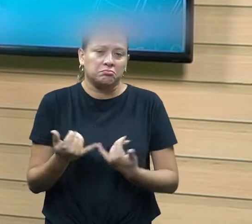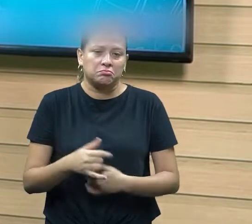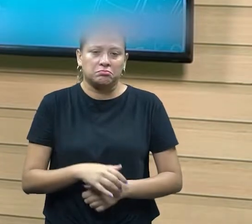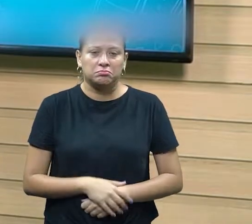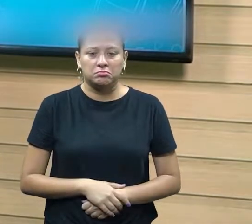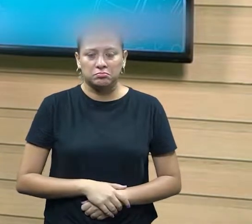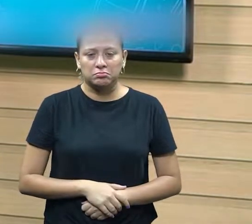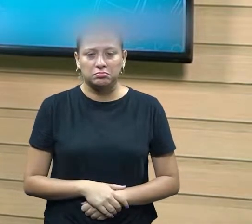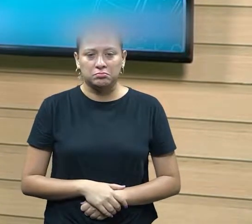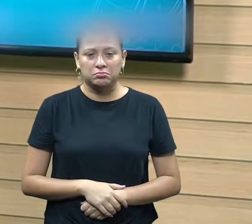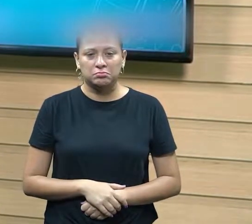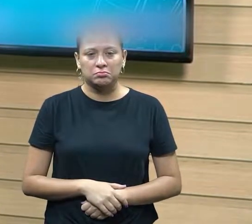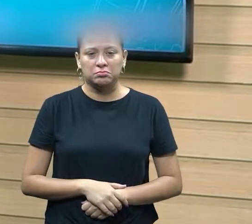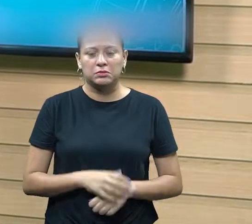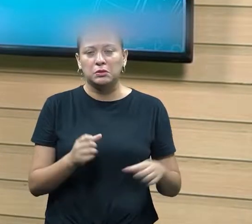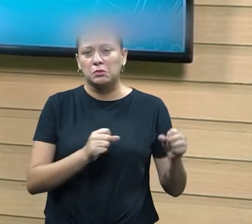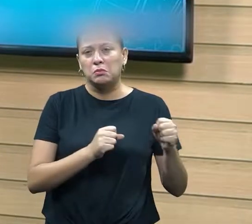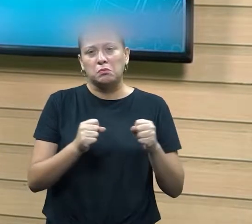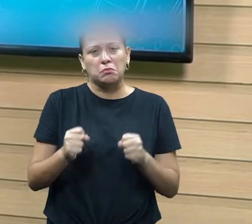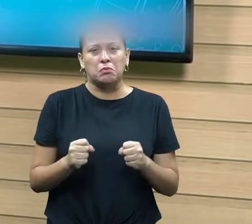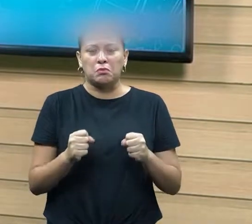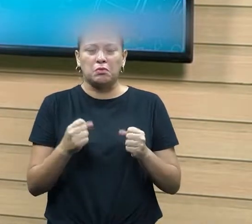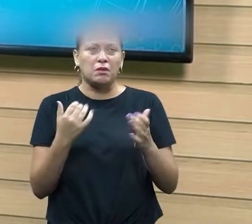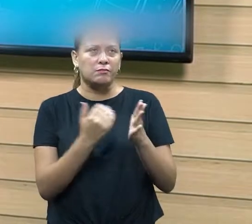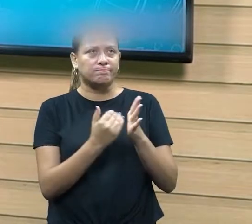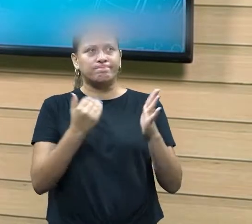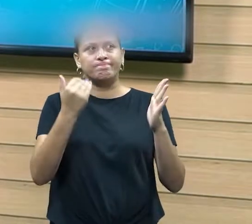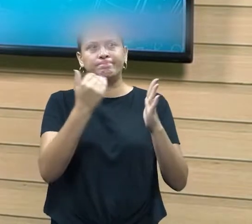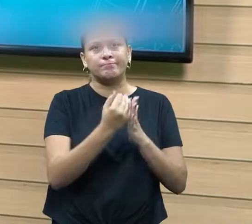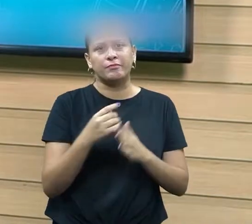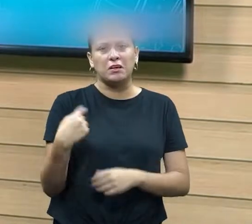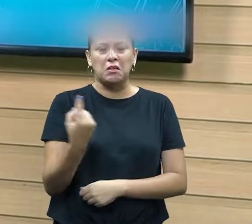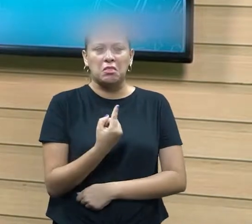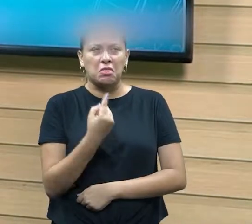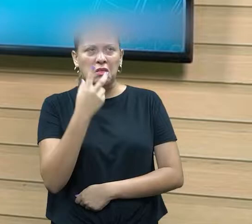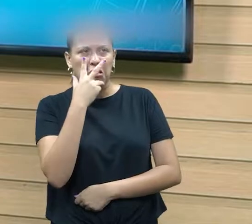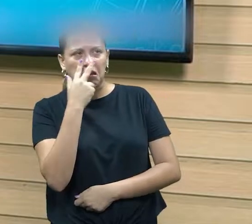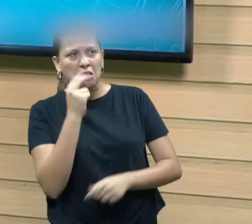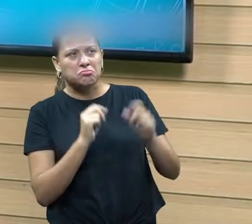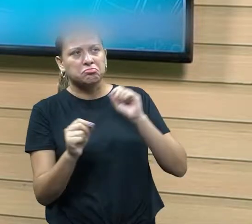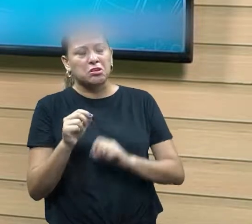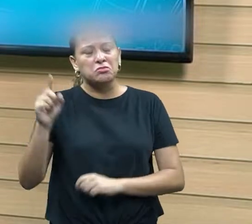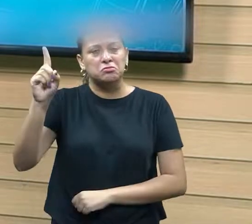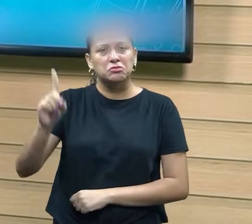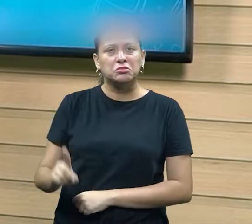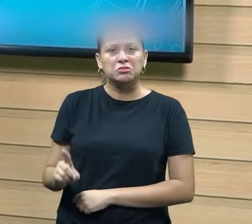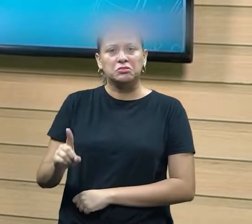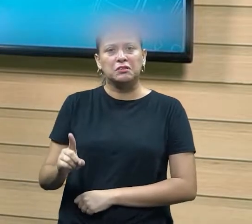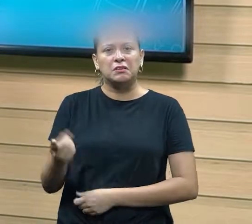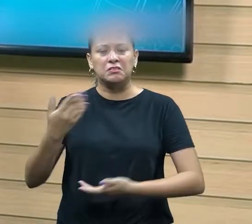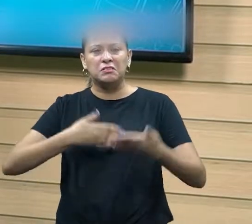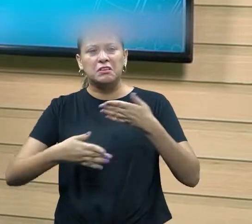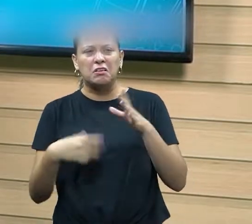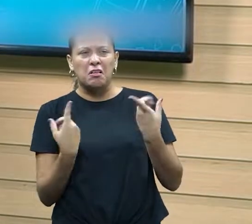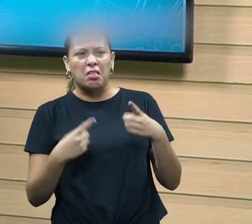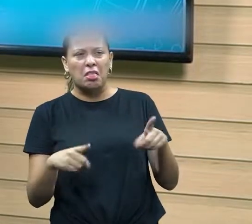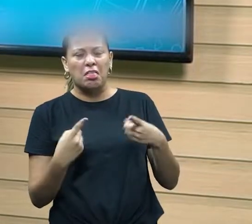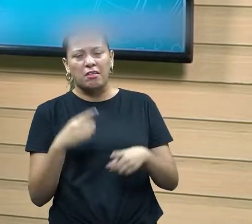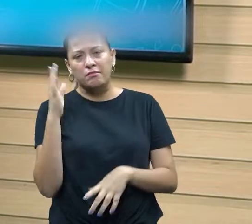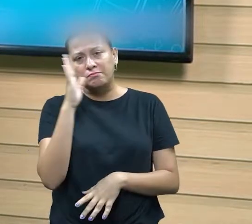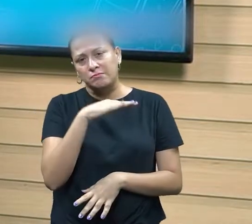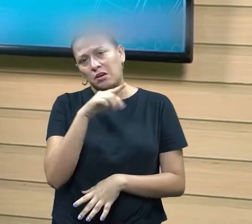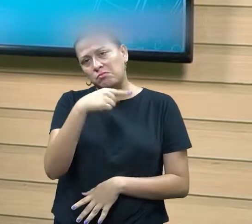vamos dizer que o poder sobra a cabeça e que a gente se acha no direito né como o texto está colocando de tratar o mal o outro mas cuidado